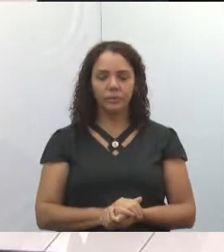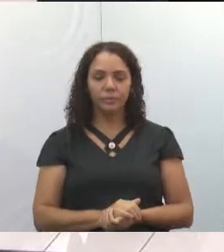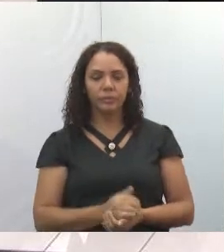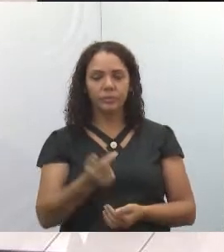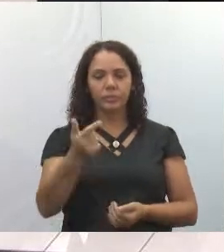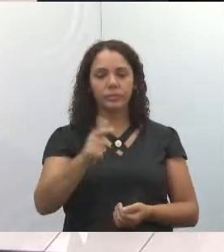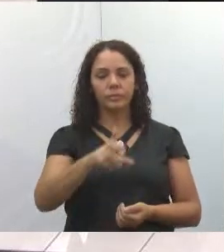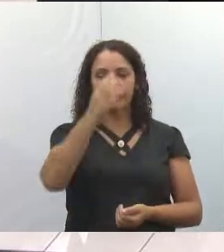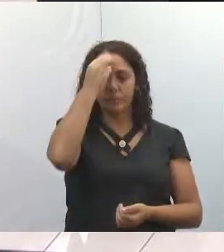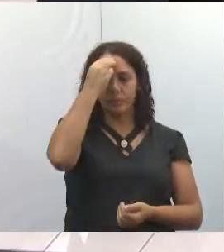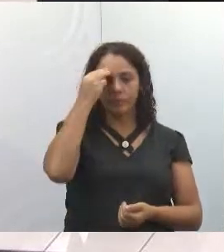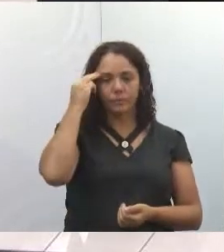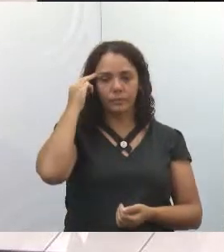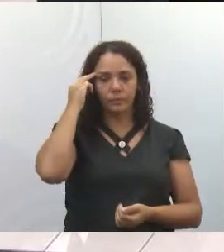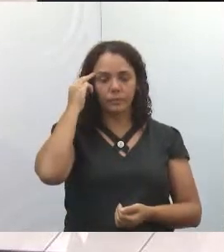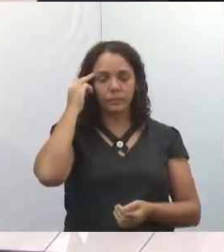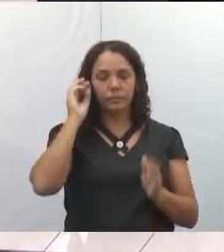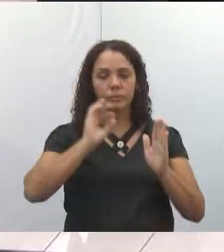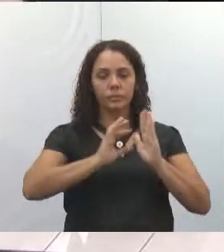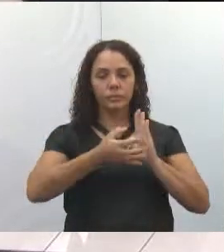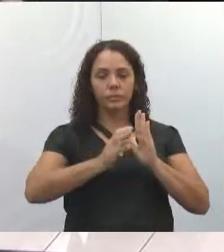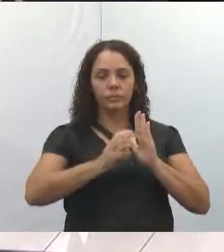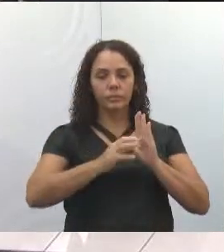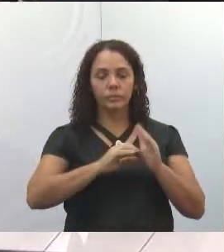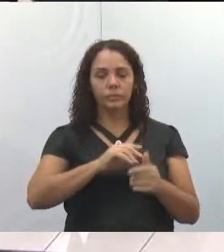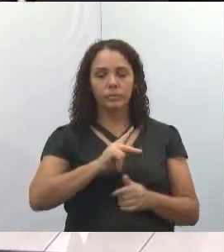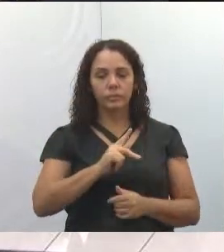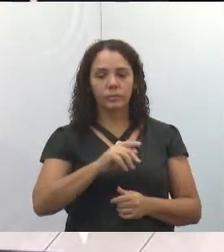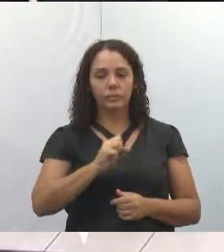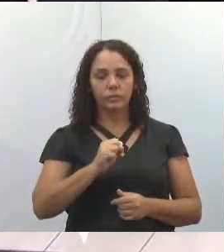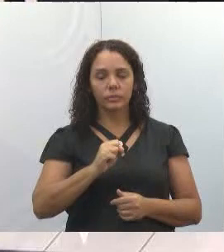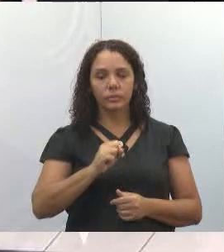Próxima vereadora, Maria Amélia, PSDB.